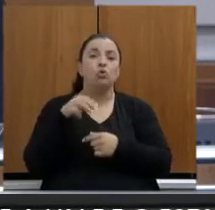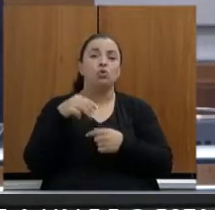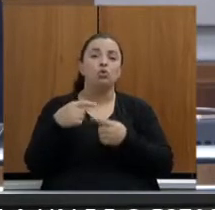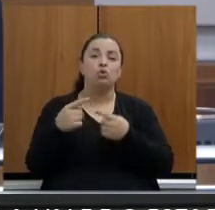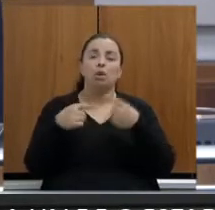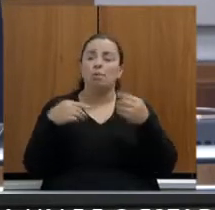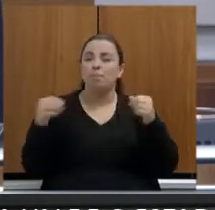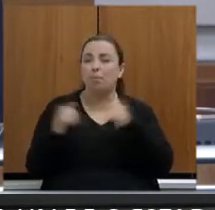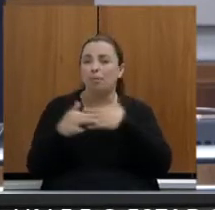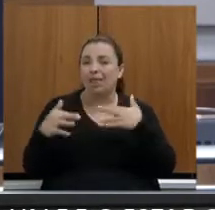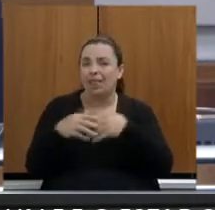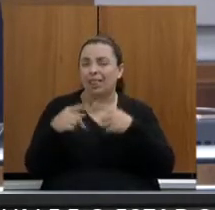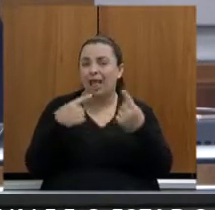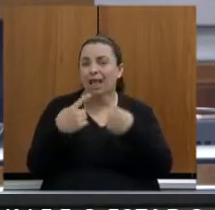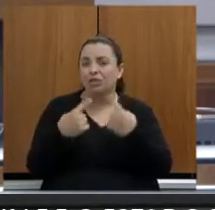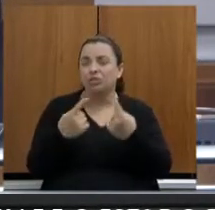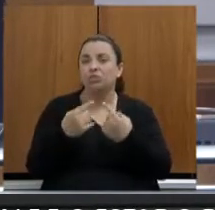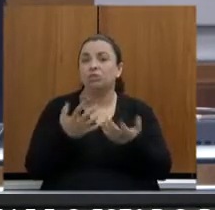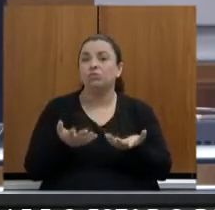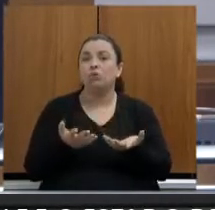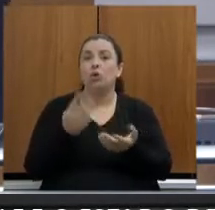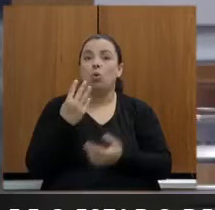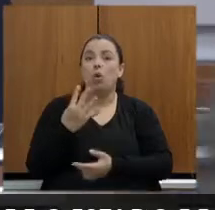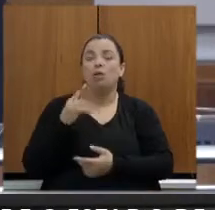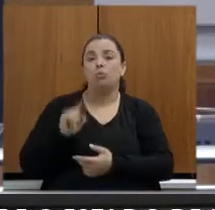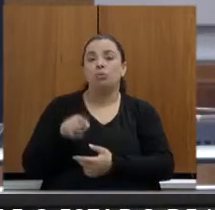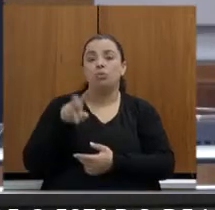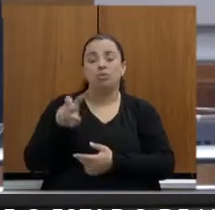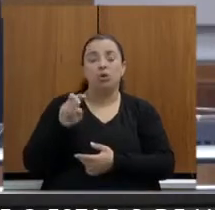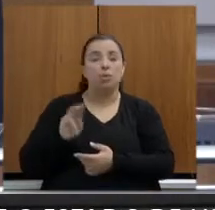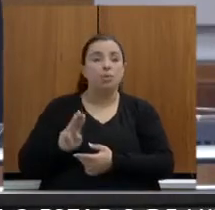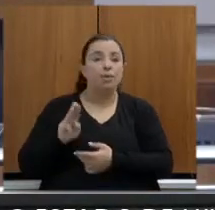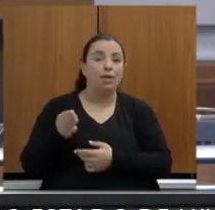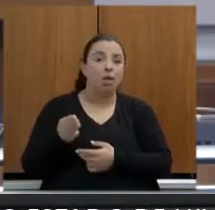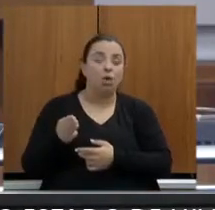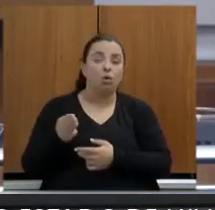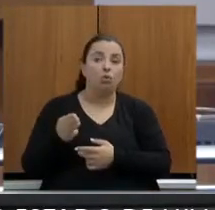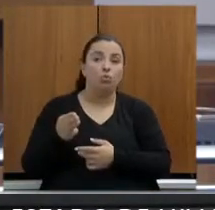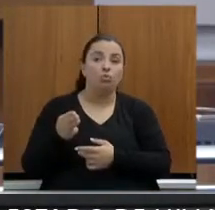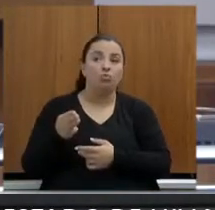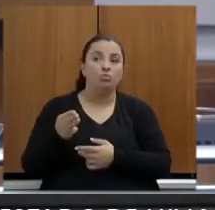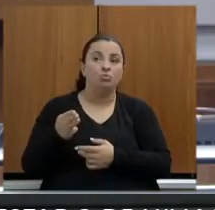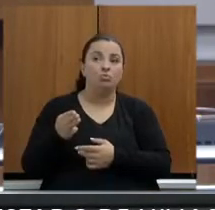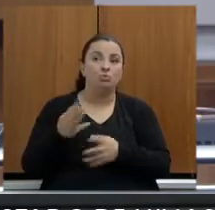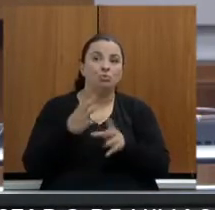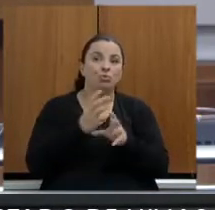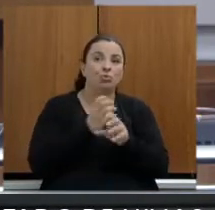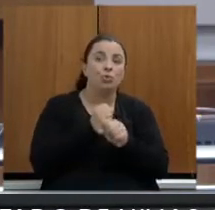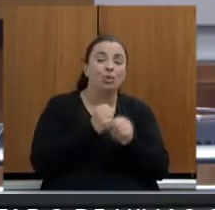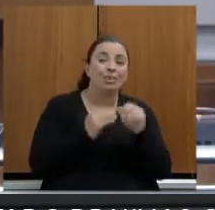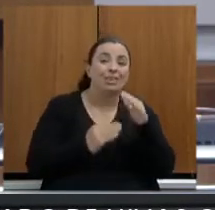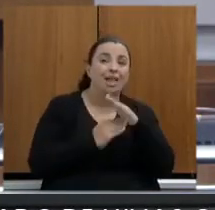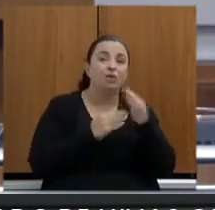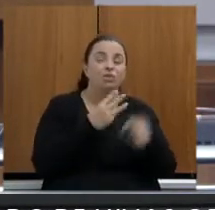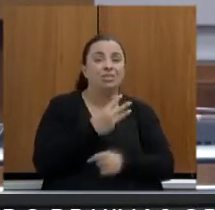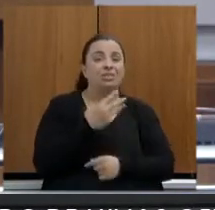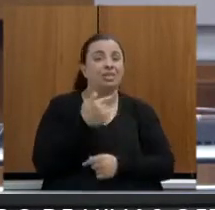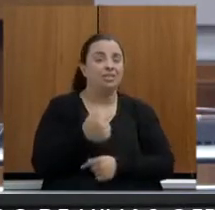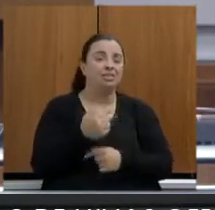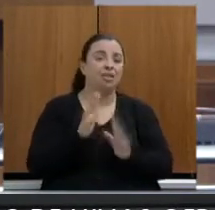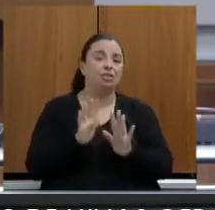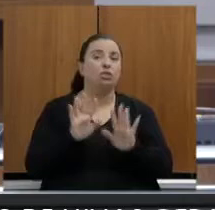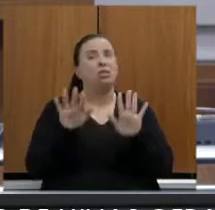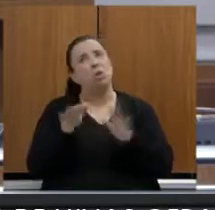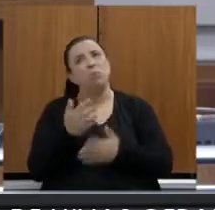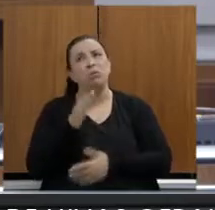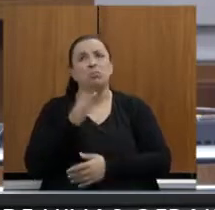de reais, de um total de 37. Então, estamos falando aí de um 12%, um